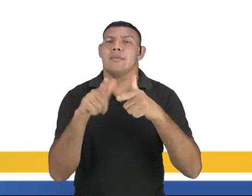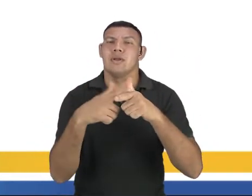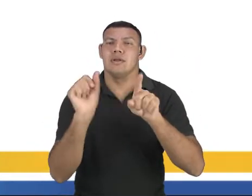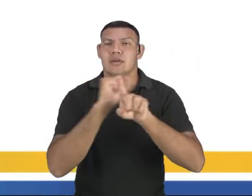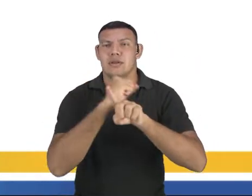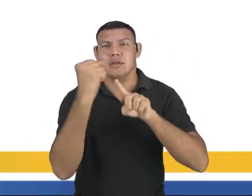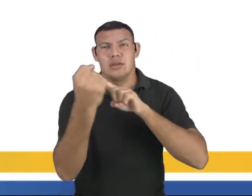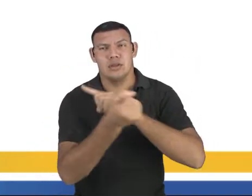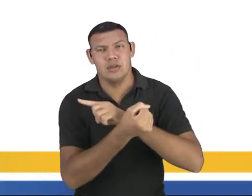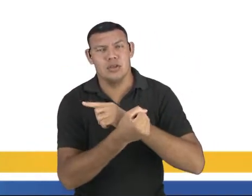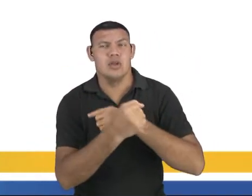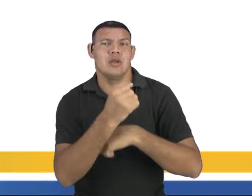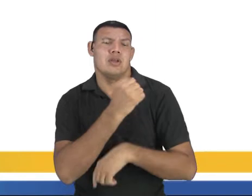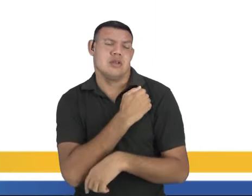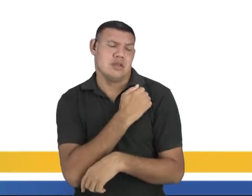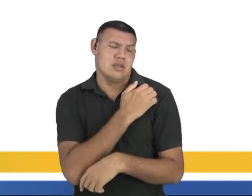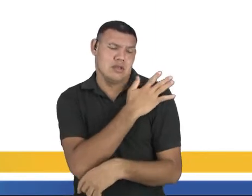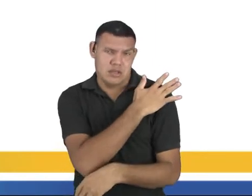cunho racial,